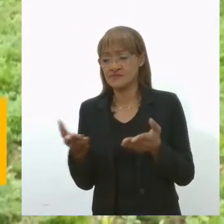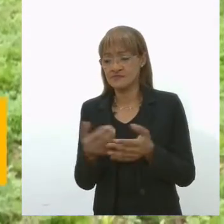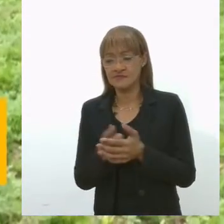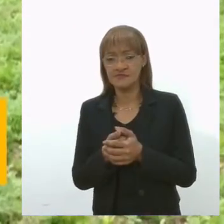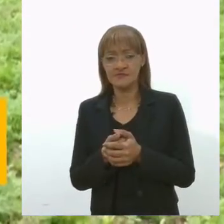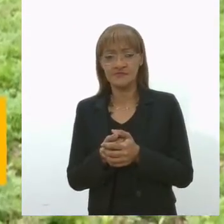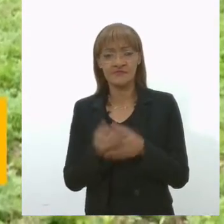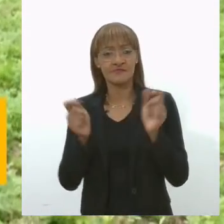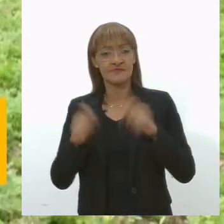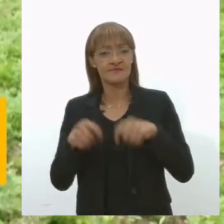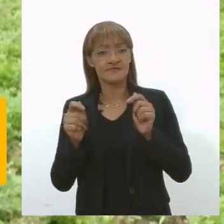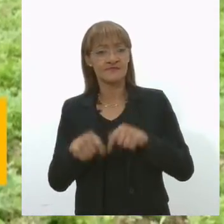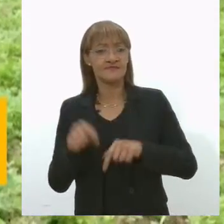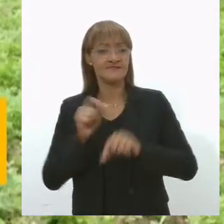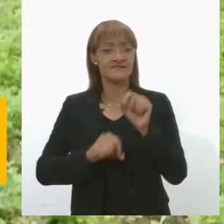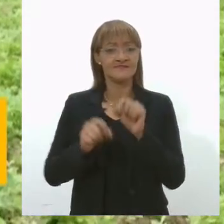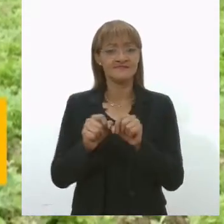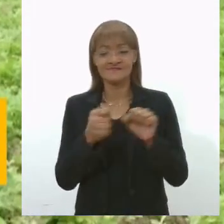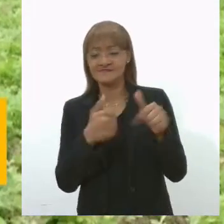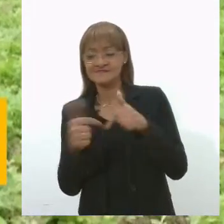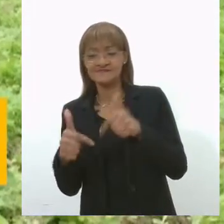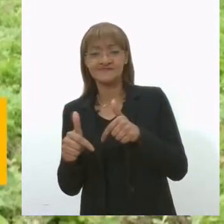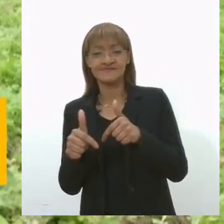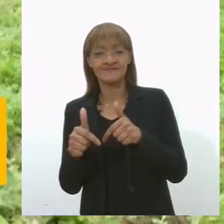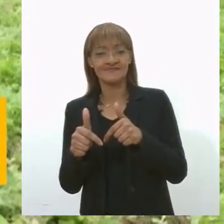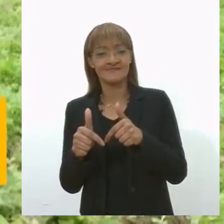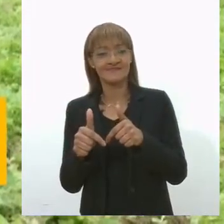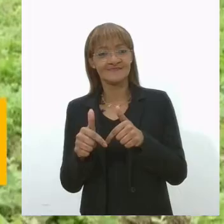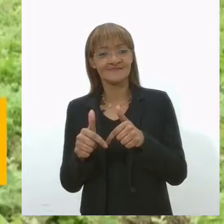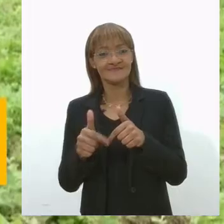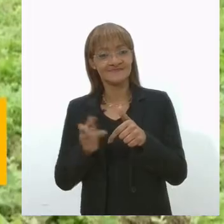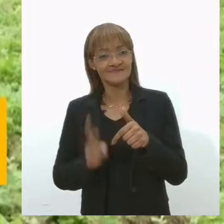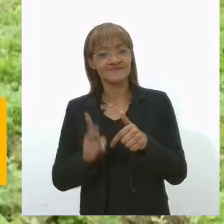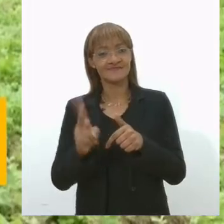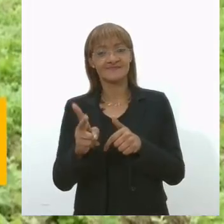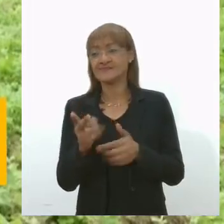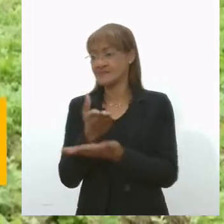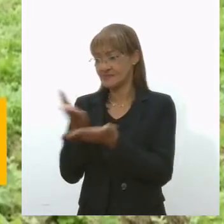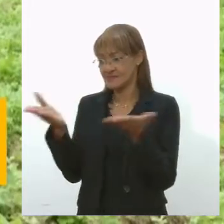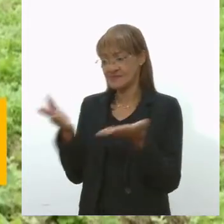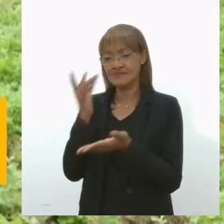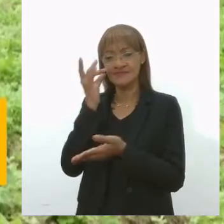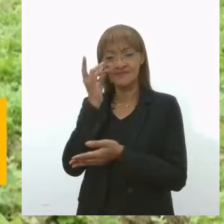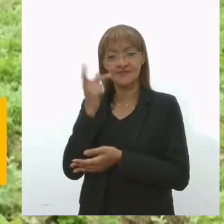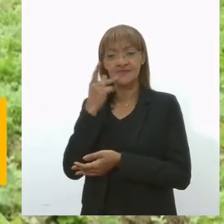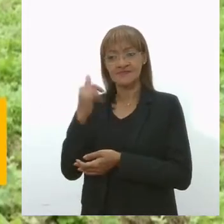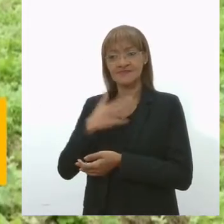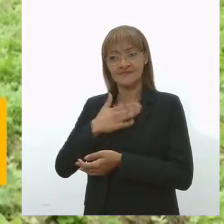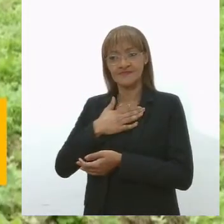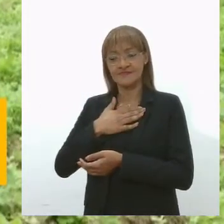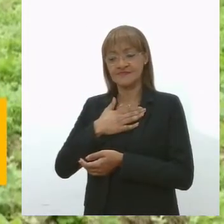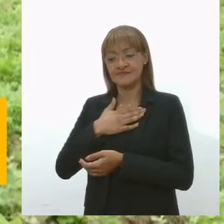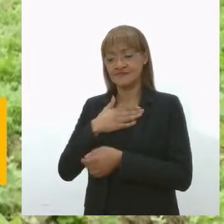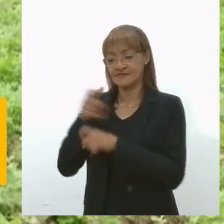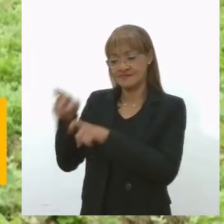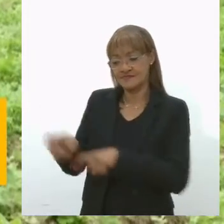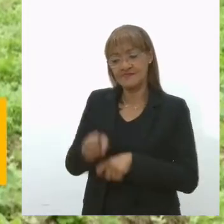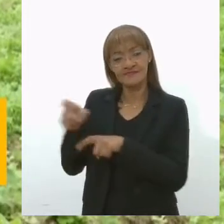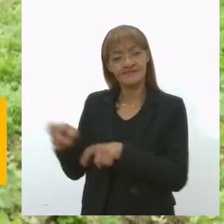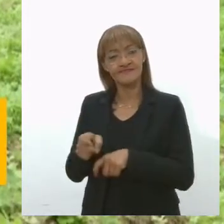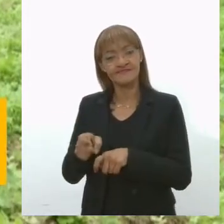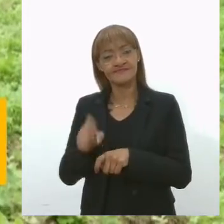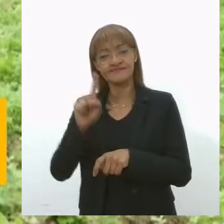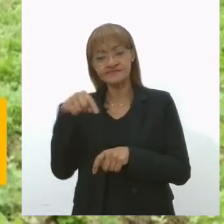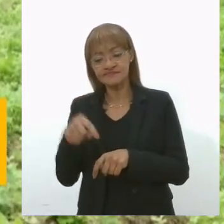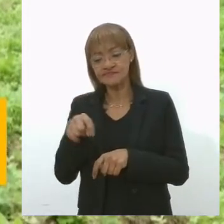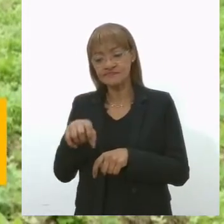Quer dizer que já vai envolver trabalhador, trabalhadeira. Então, isso é trabalho, como você está vendo meu pai fazendo aqui. E depois na colheita também,